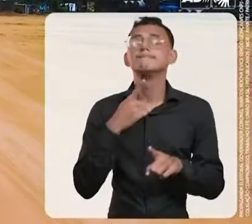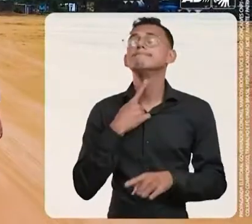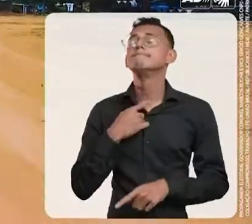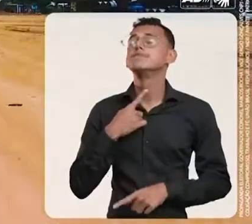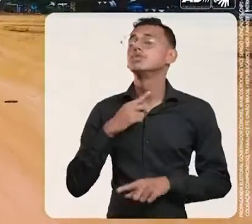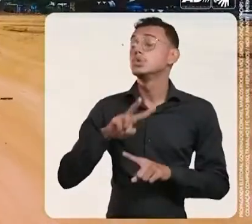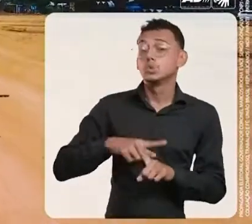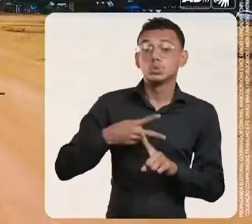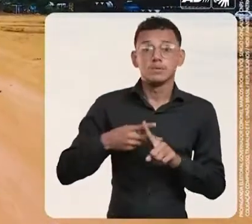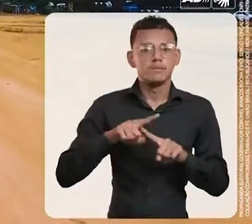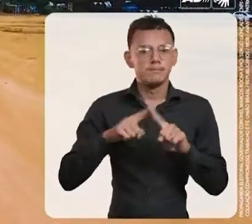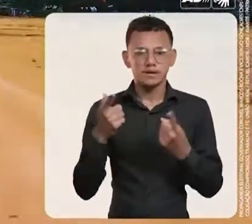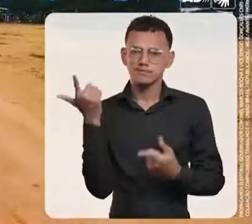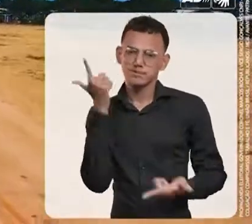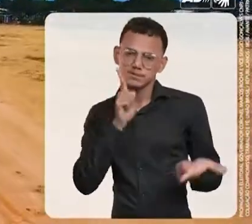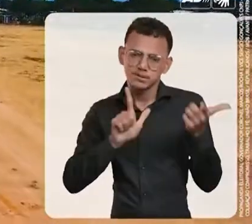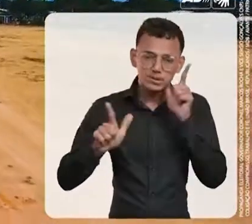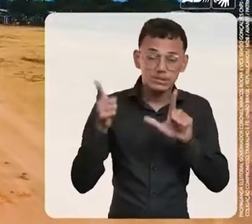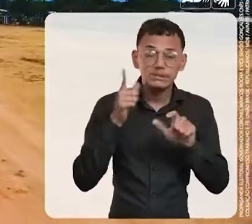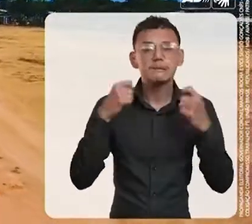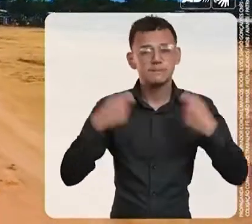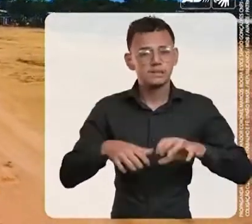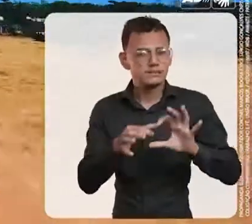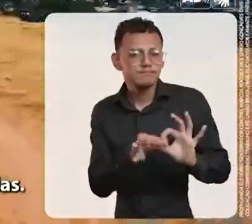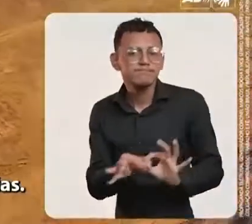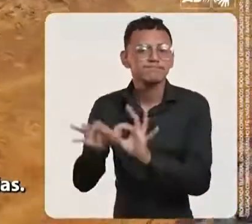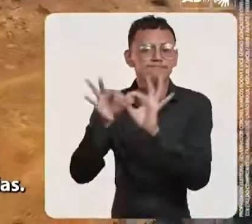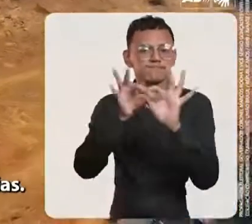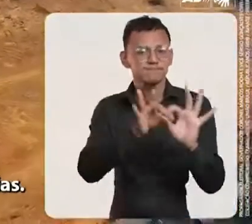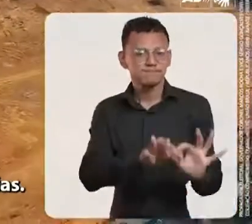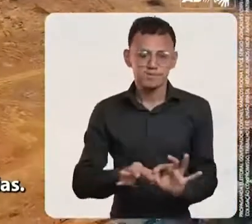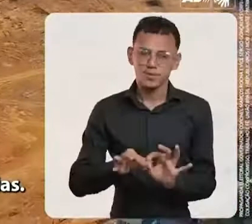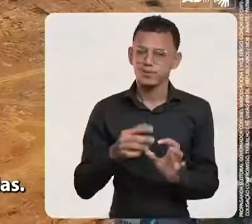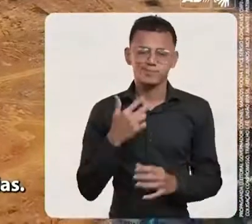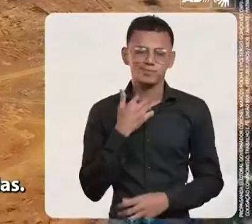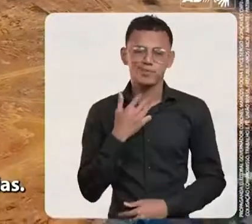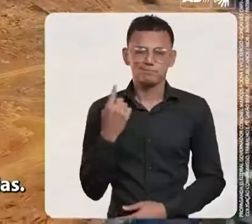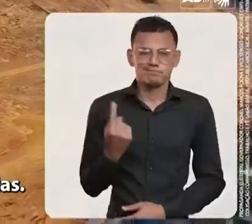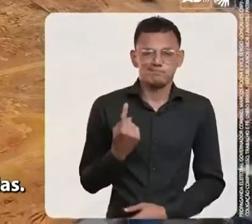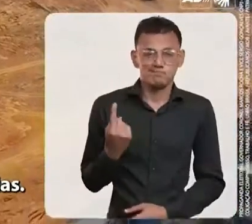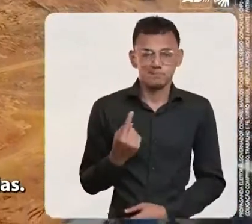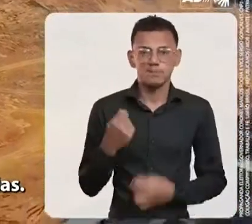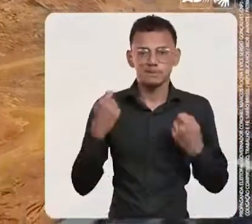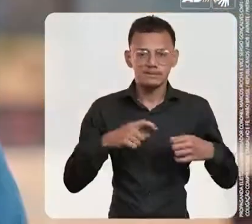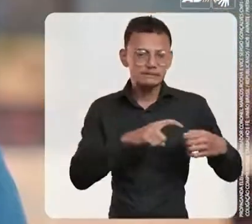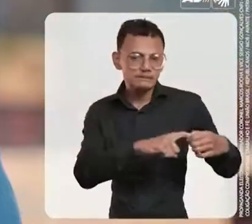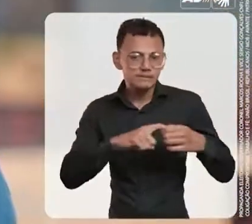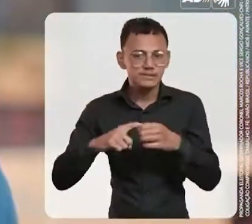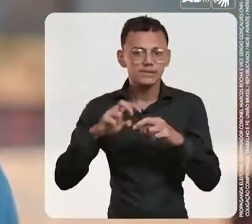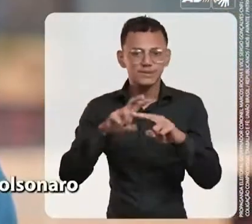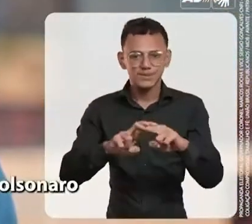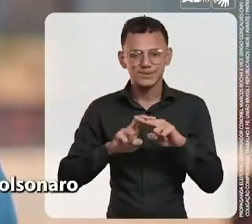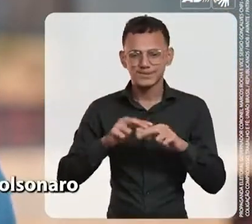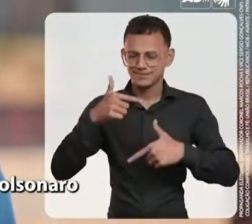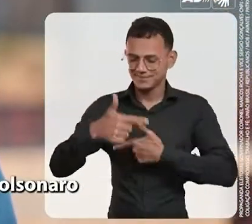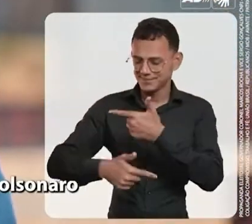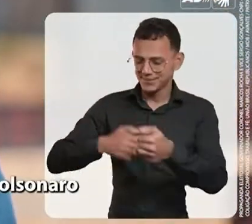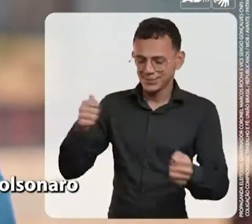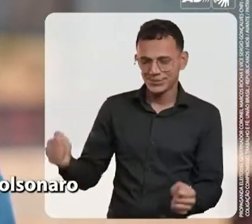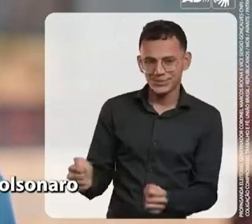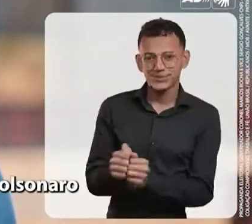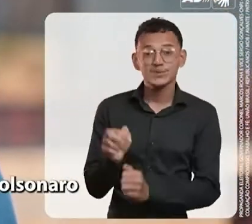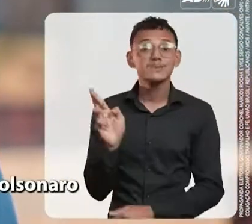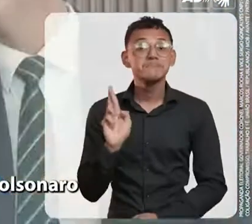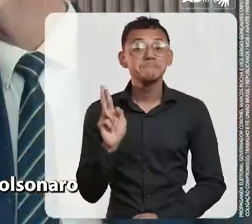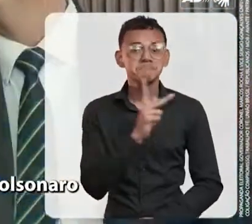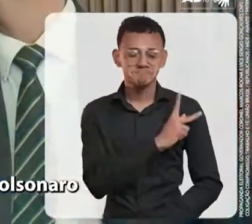mas grandes conquistas a gente não consegue sozinho. Nós precisamos contar com parcerias, por isso trabalhamos lado